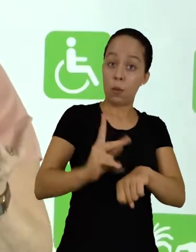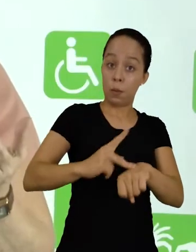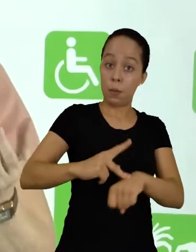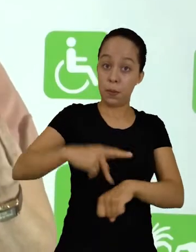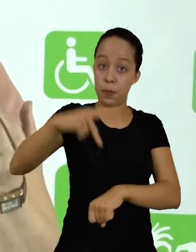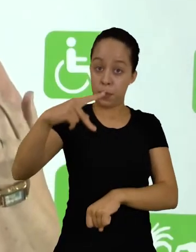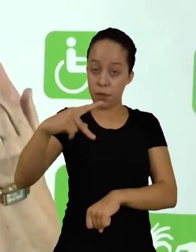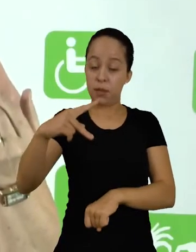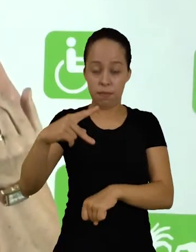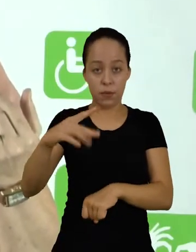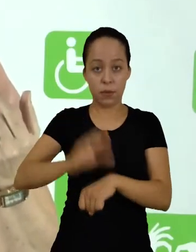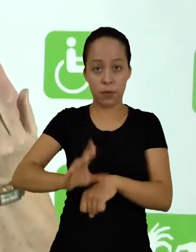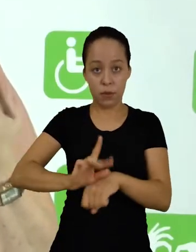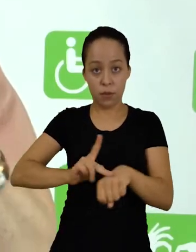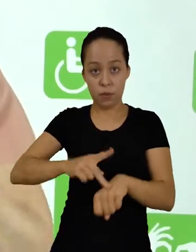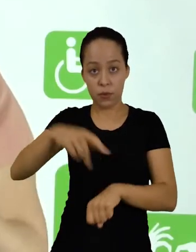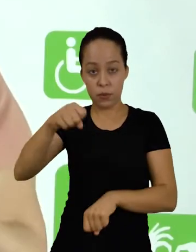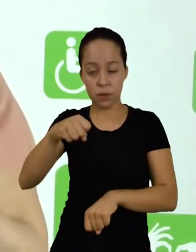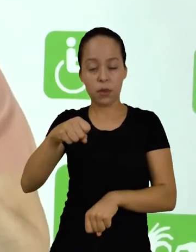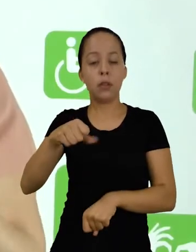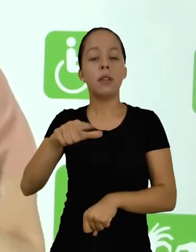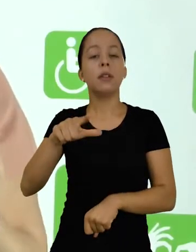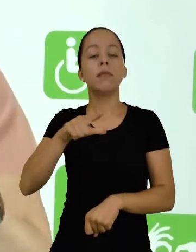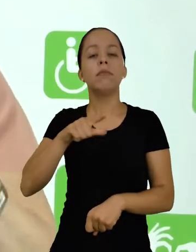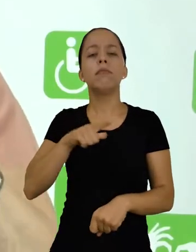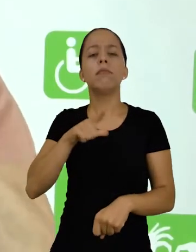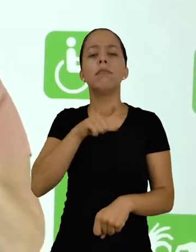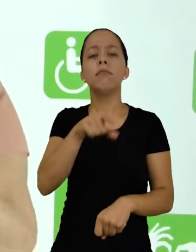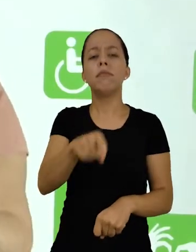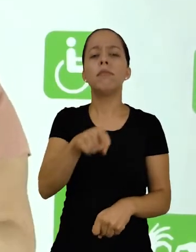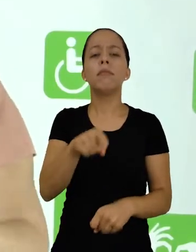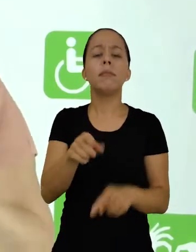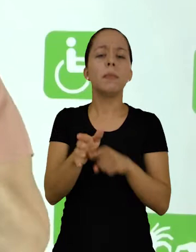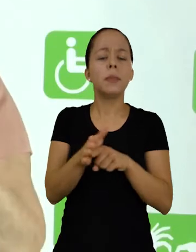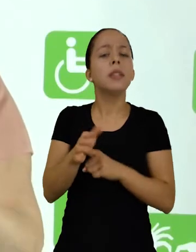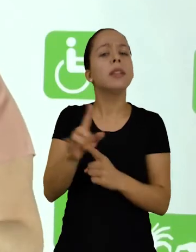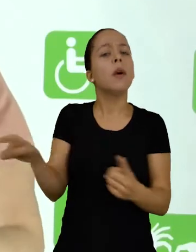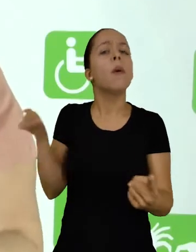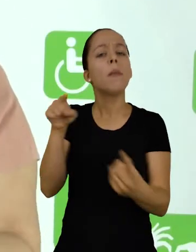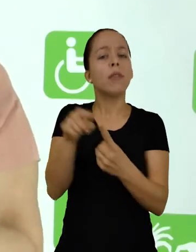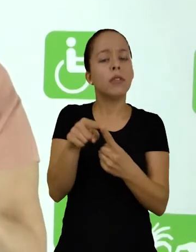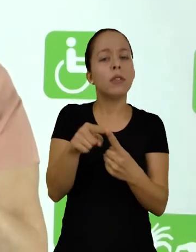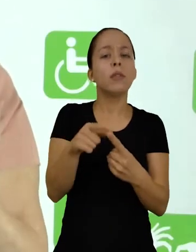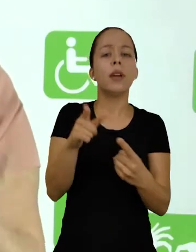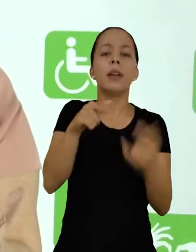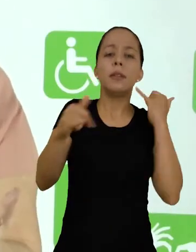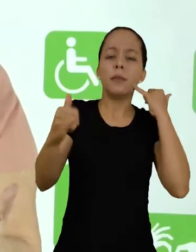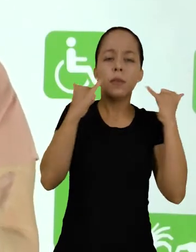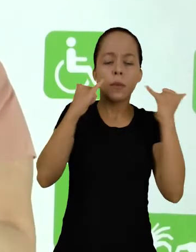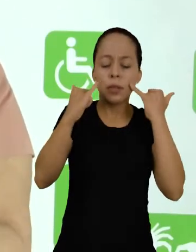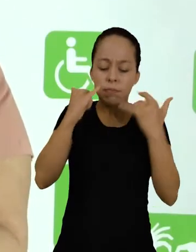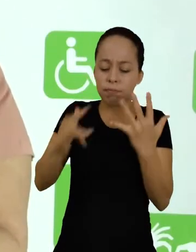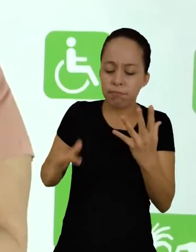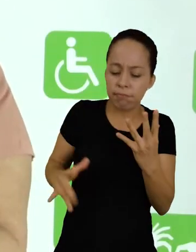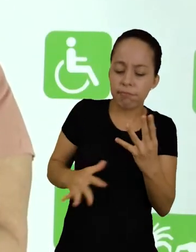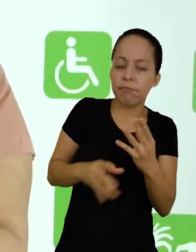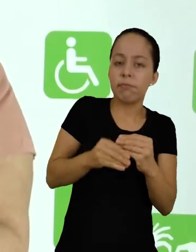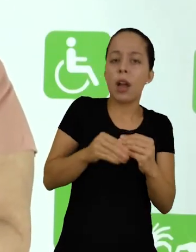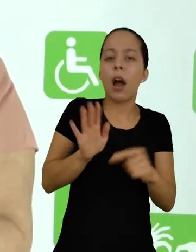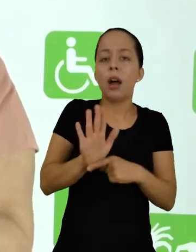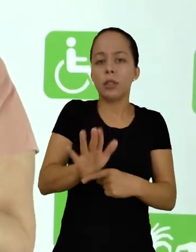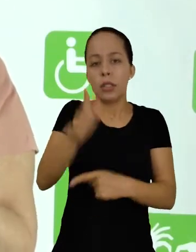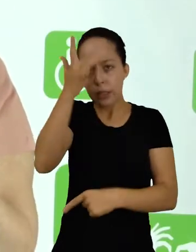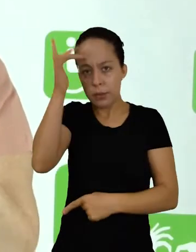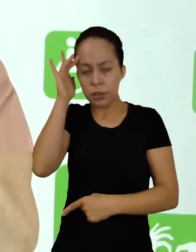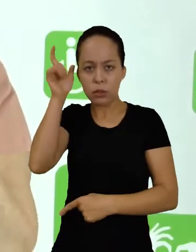-graduação, esses cursos, eles visam a complementar, a aperfeiçoar, especializar